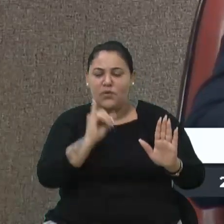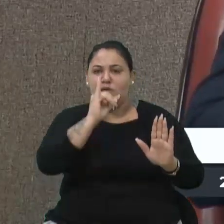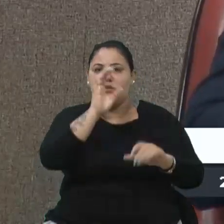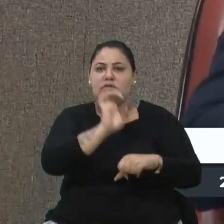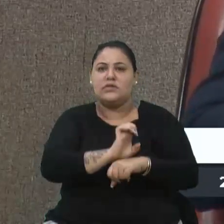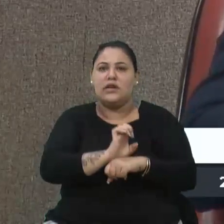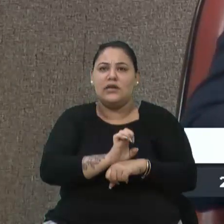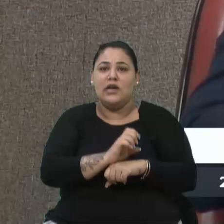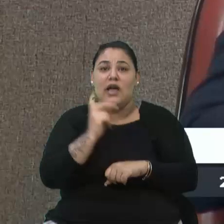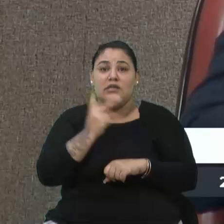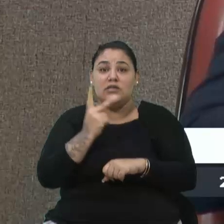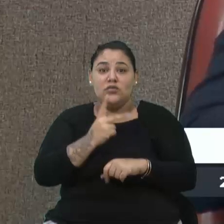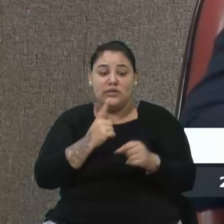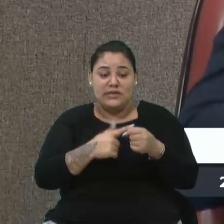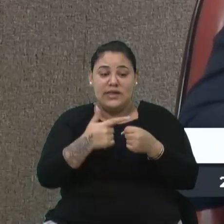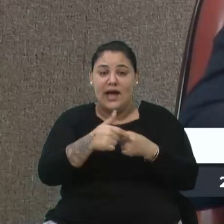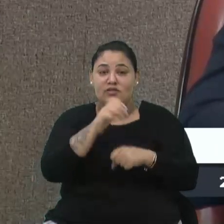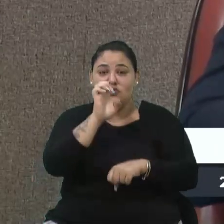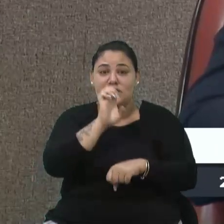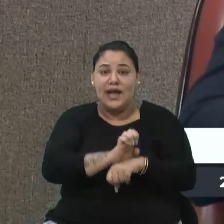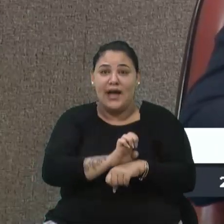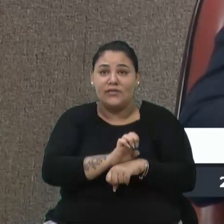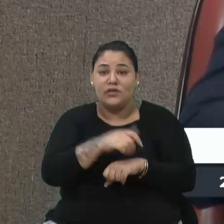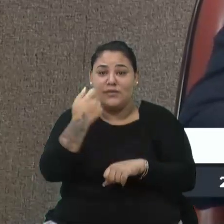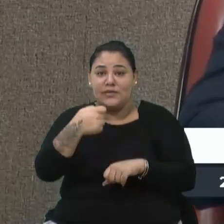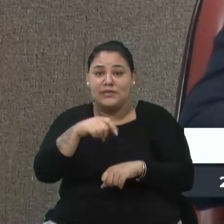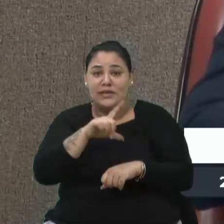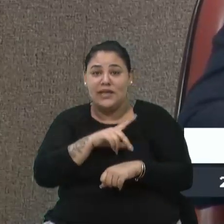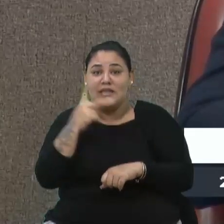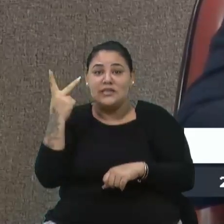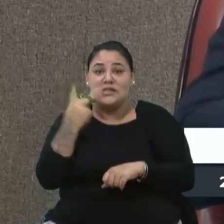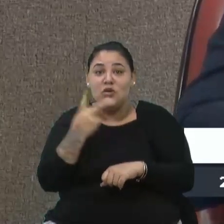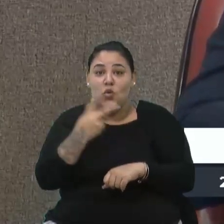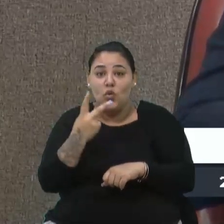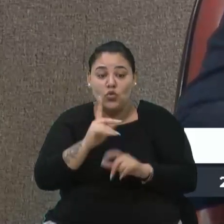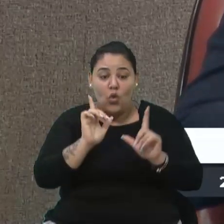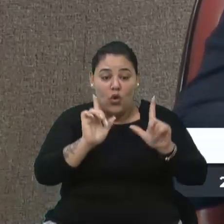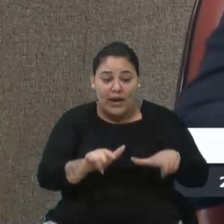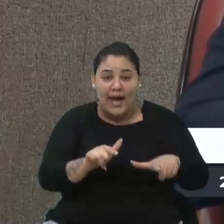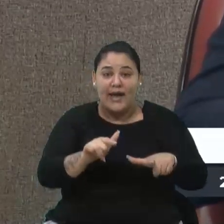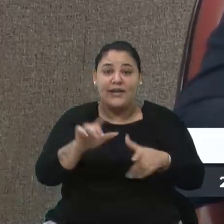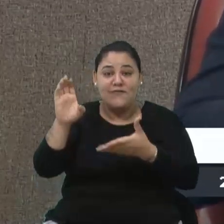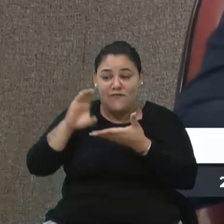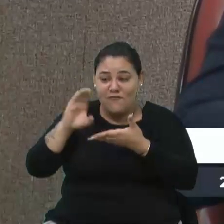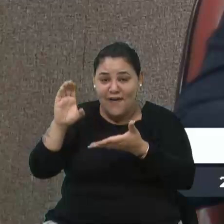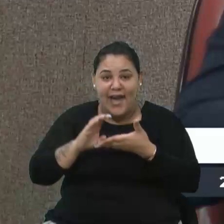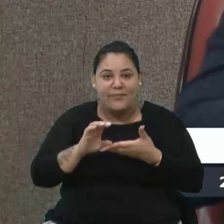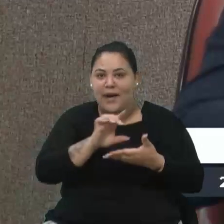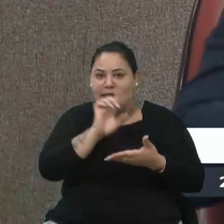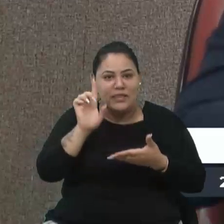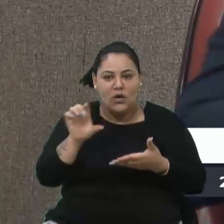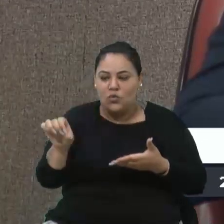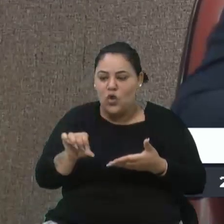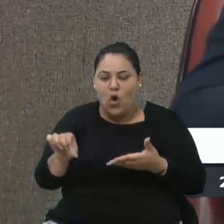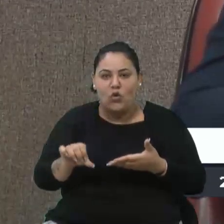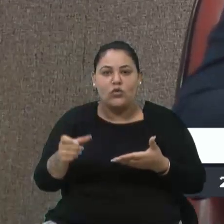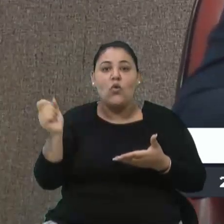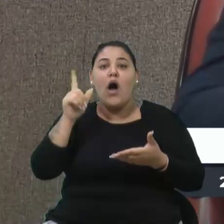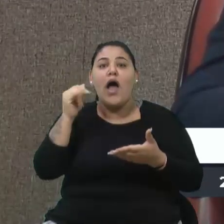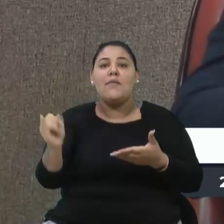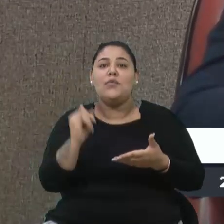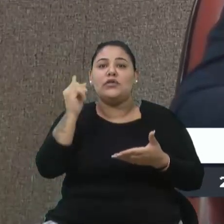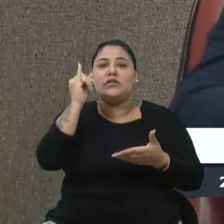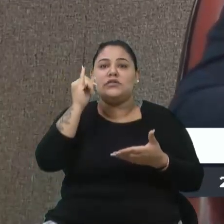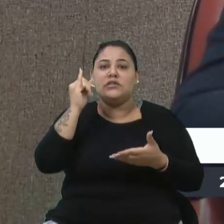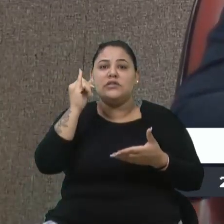cidade do Estado que deveria ter segundo lugar em verbas também, não o nono lugar. Qual é a importância que Caxias